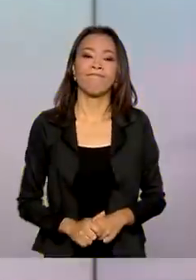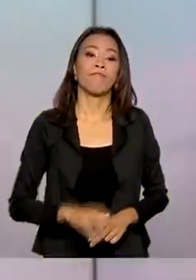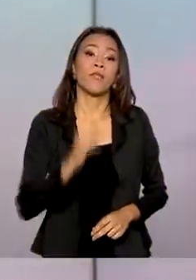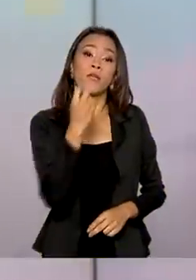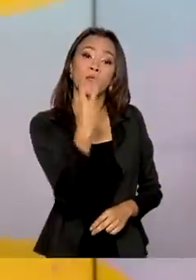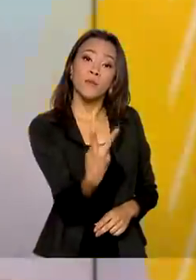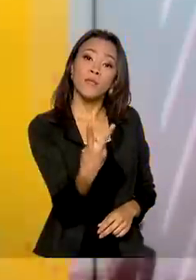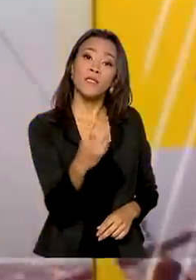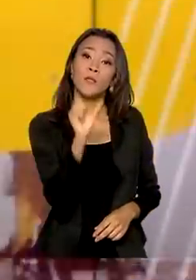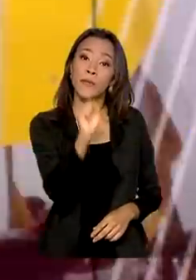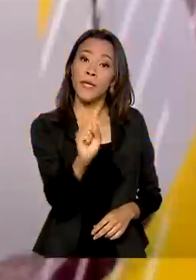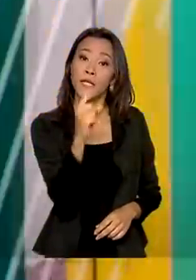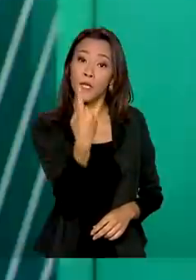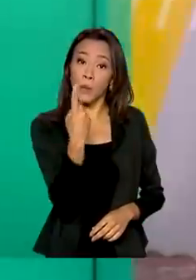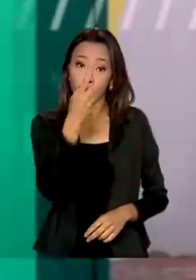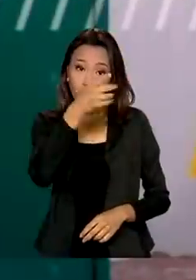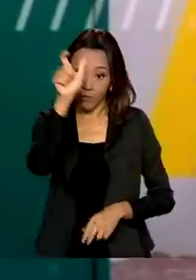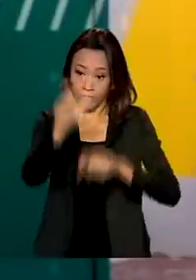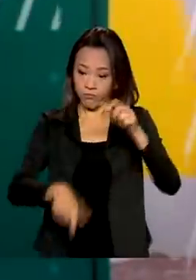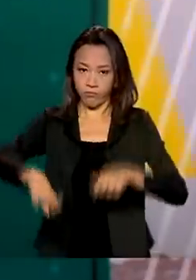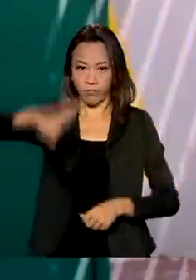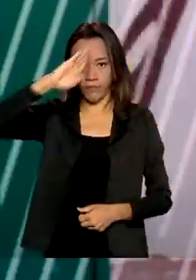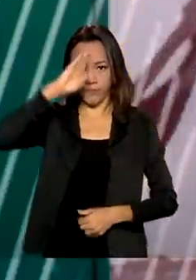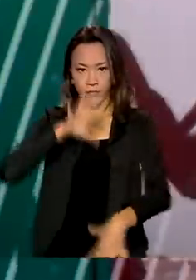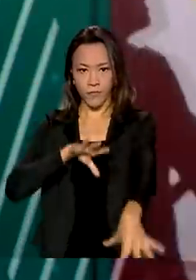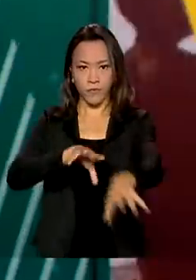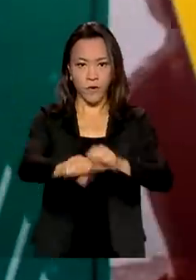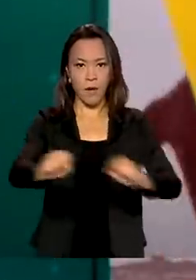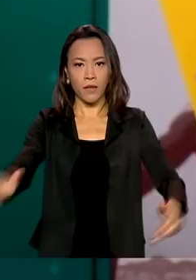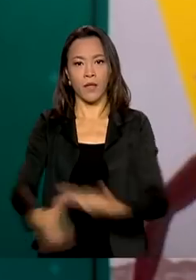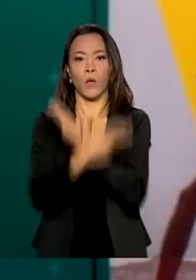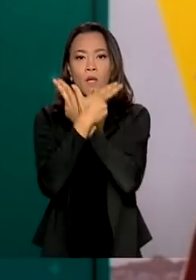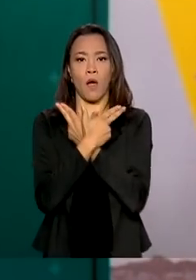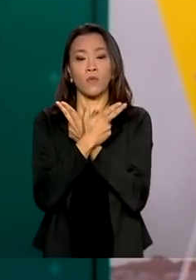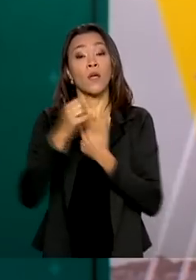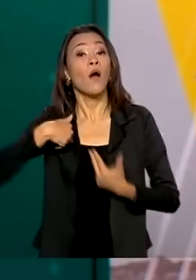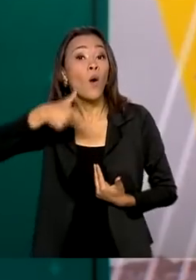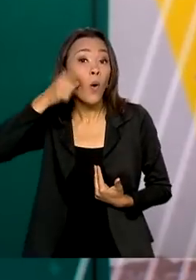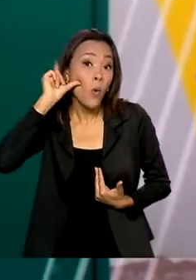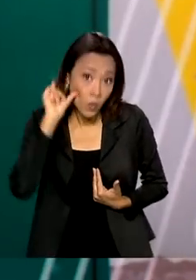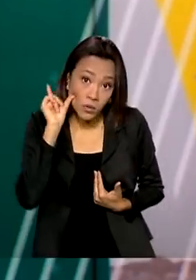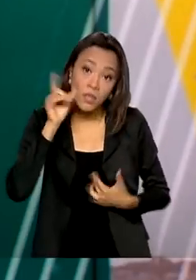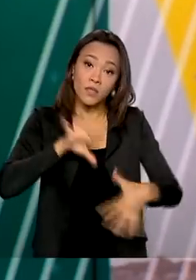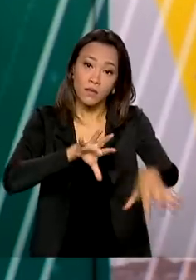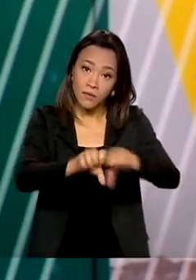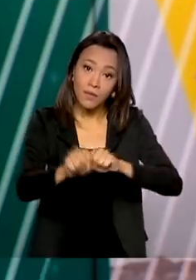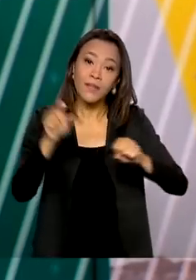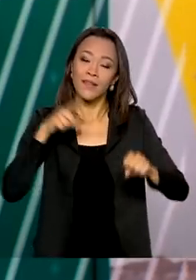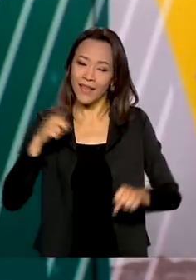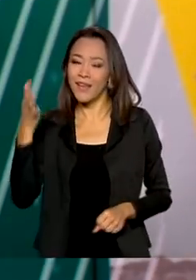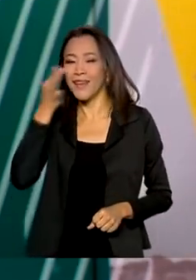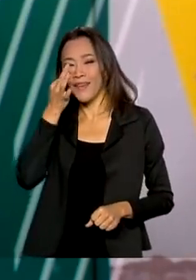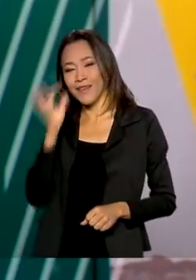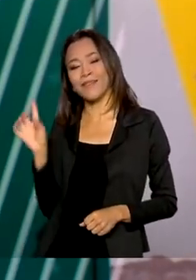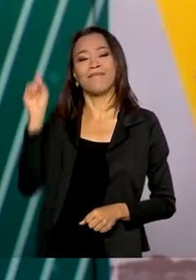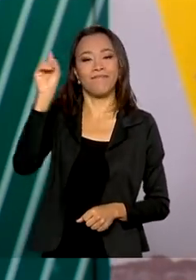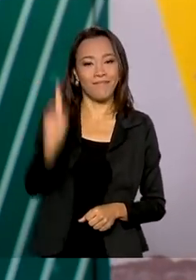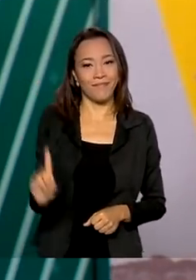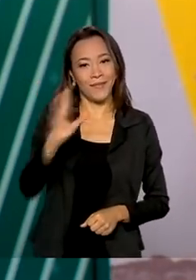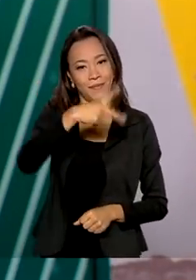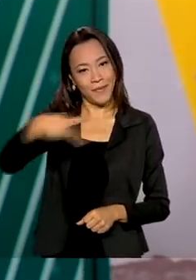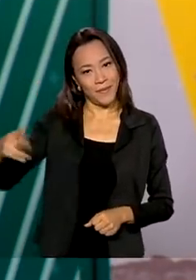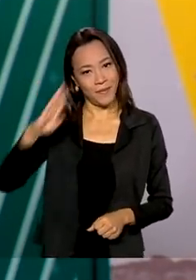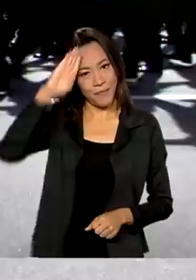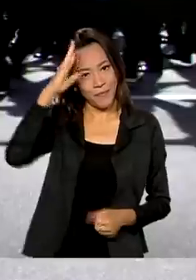281 sargentos da Escola de Especialistas de Aeronáutica se formaram ontem, em cerimônia que contou com a presença do presidente Jair